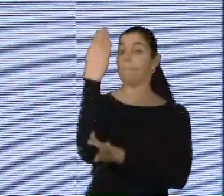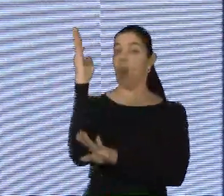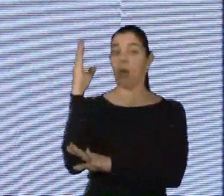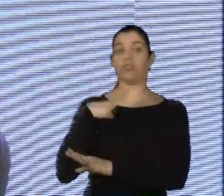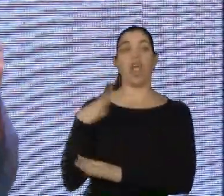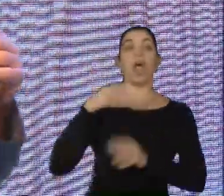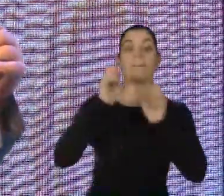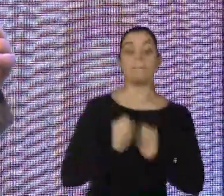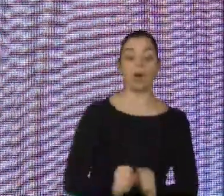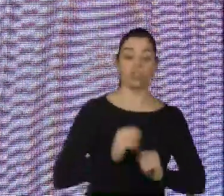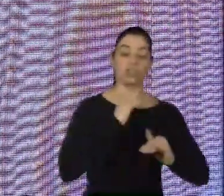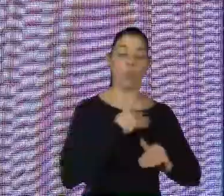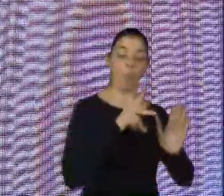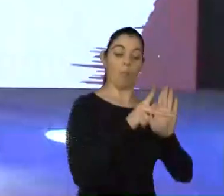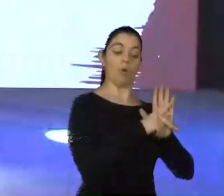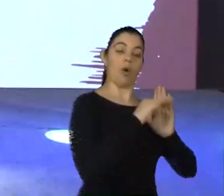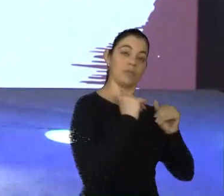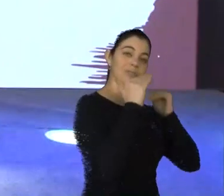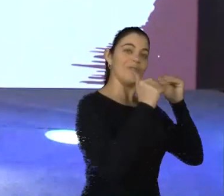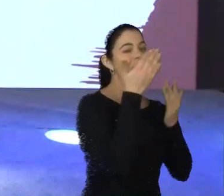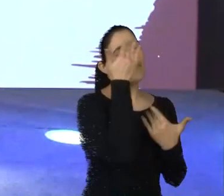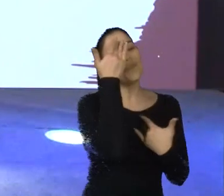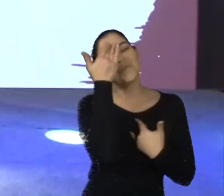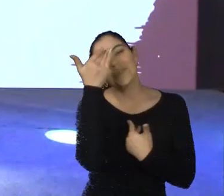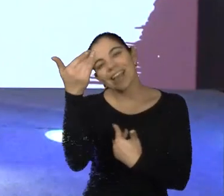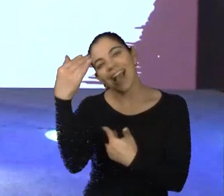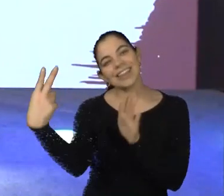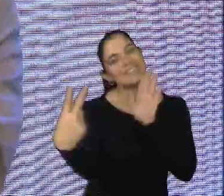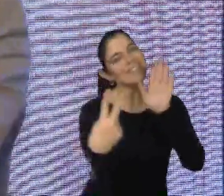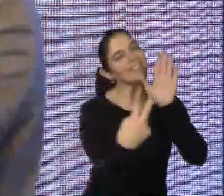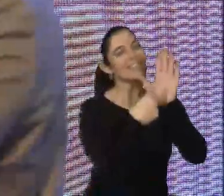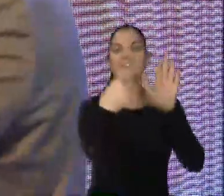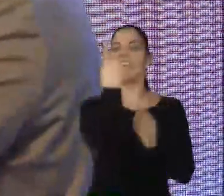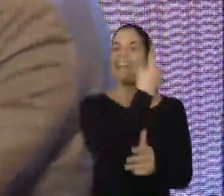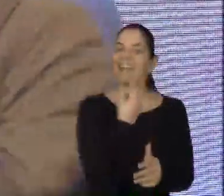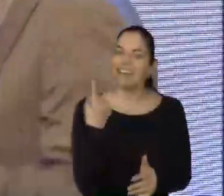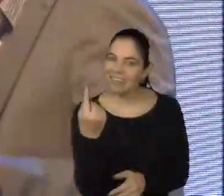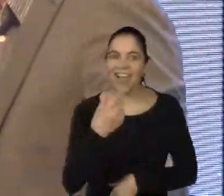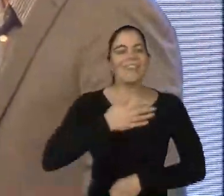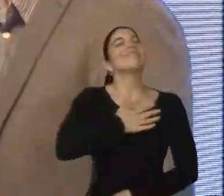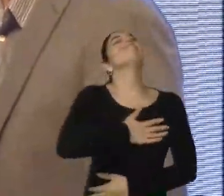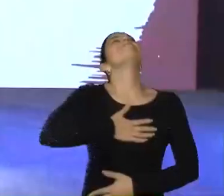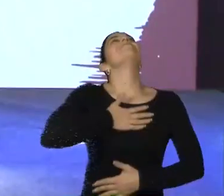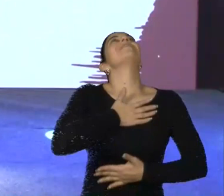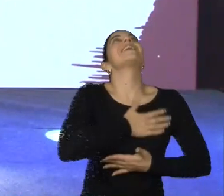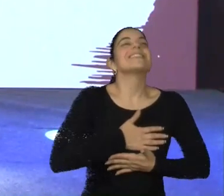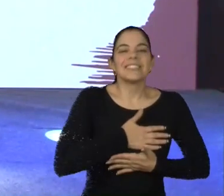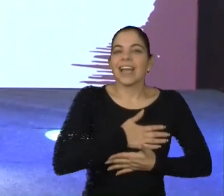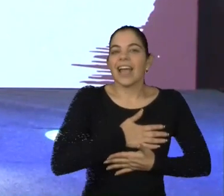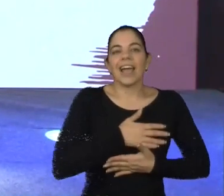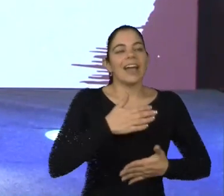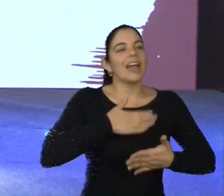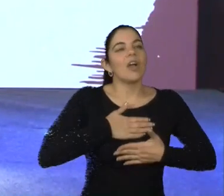desenvolvimento. Obrigado pela atenção de cada um de vocês, para mim é um prazer incrível estar aqui sempre com vocês, uma